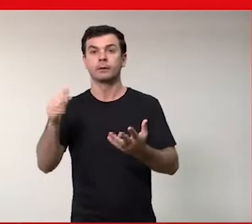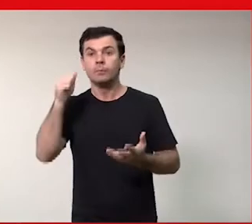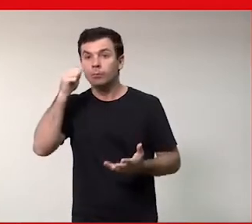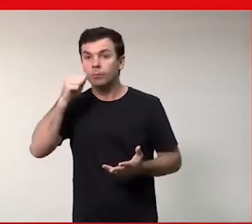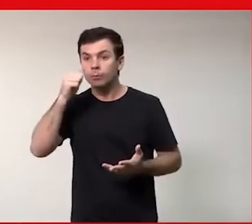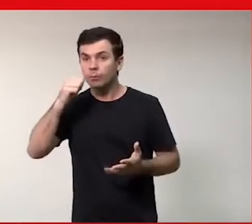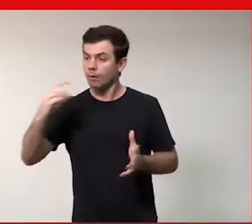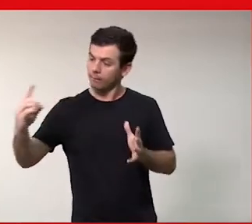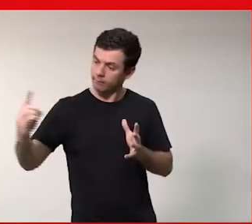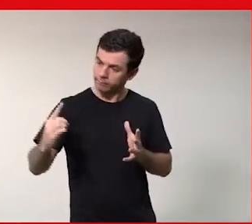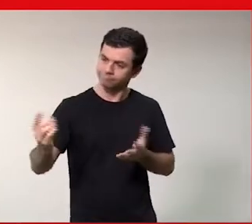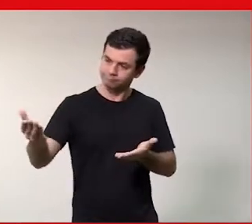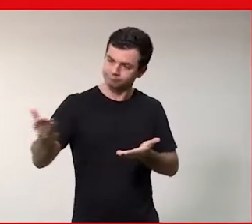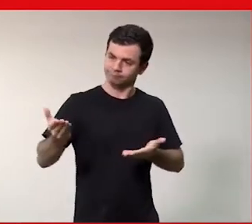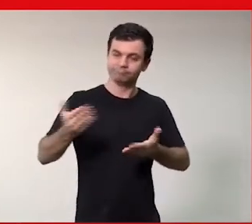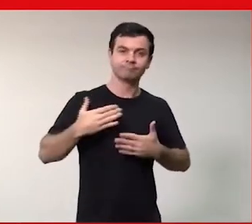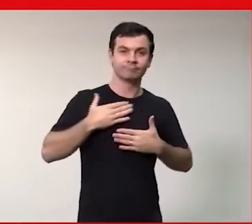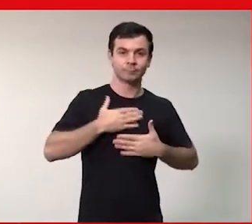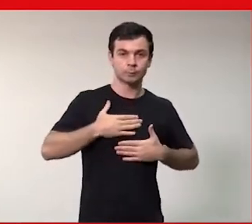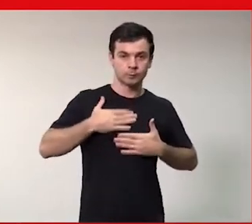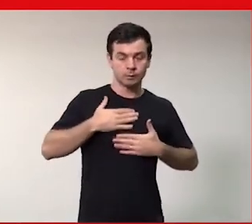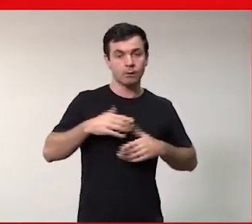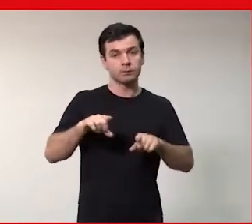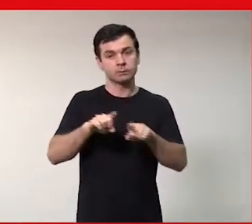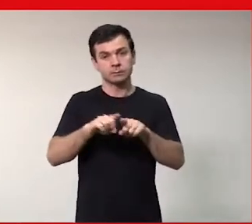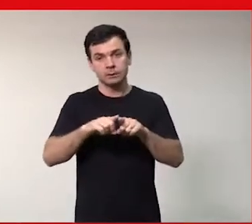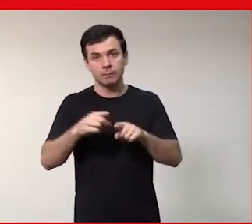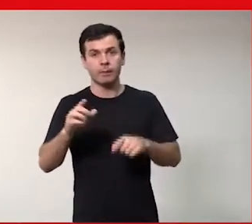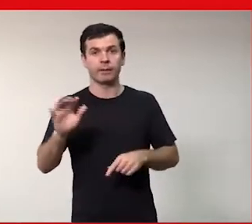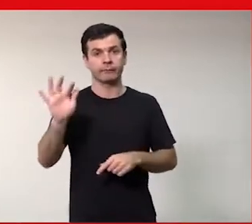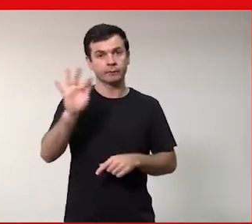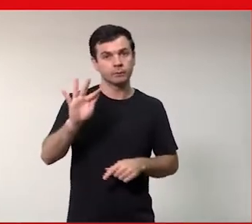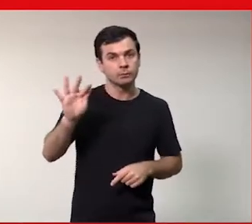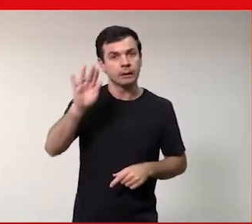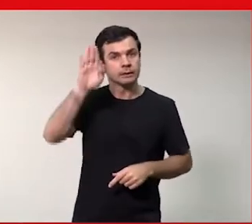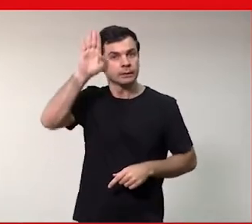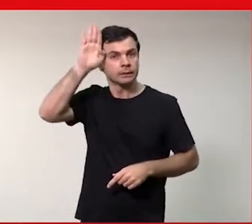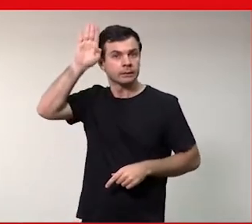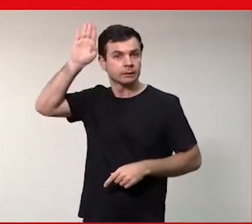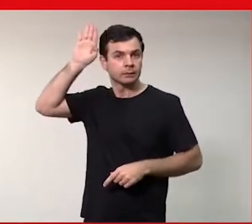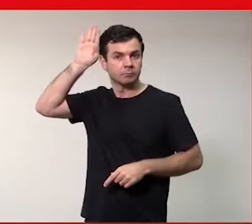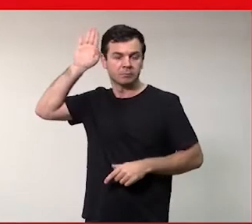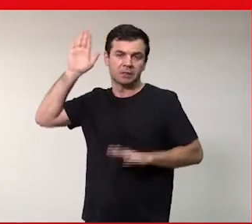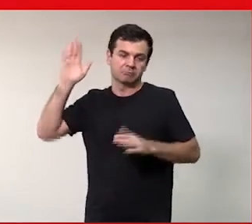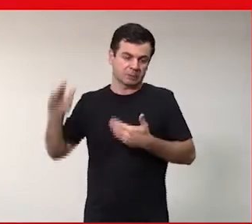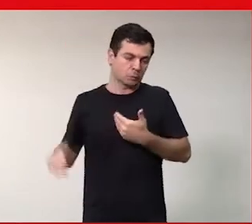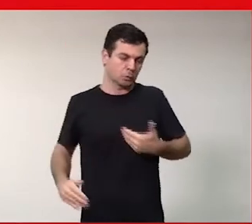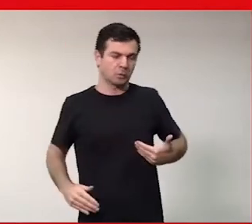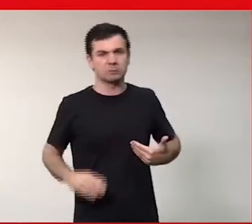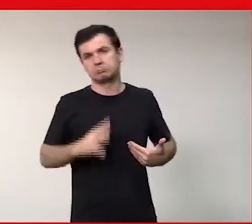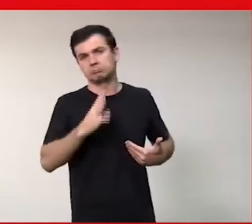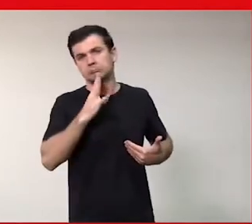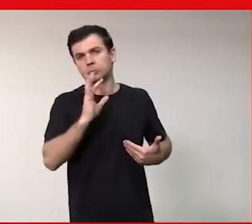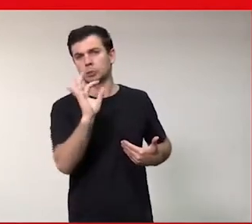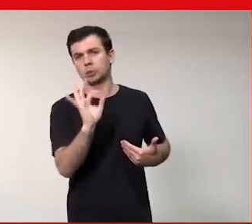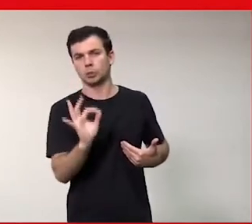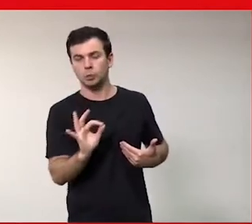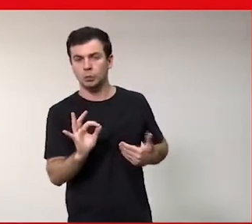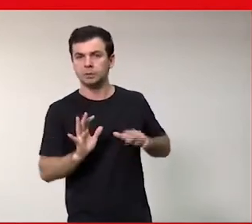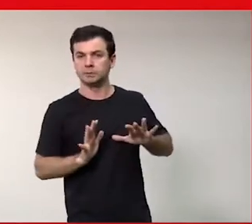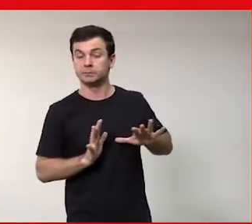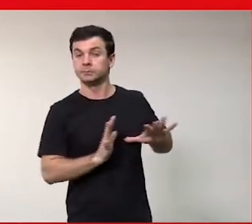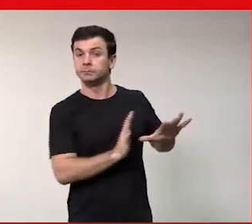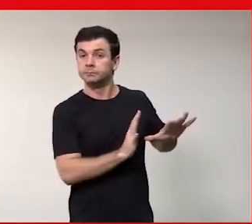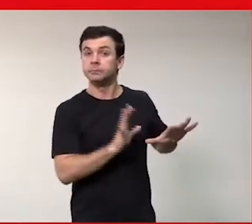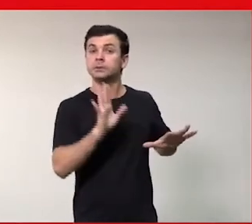na indústria e no mundo acadêmico e possivelmente no mundo do governo, não conheço tão bem, é que o que foi acontecendo é que ao